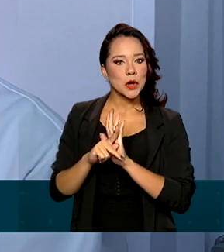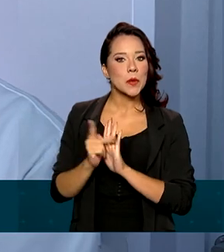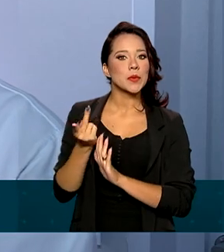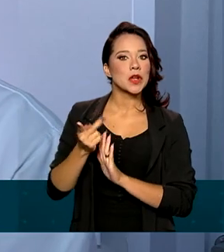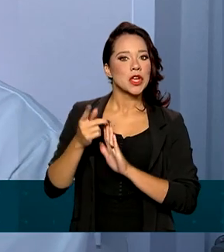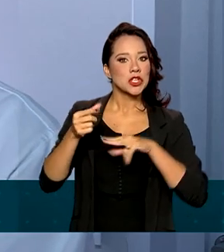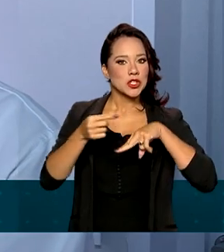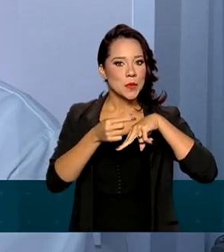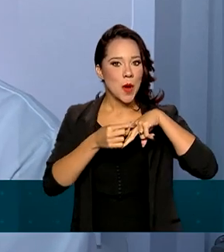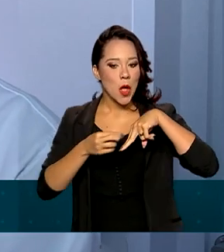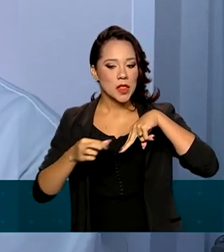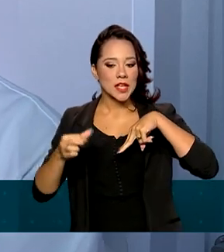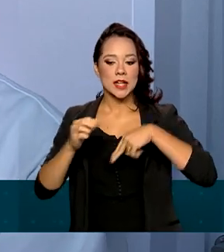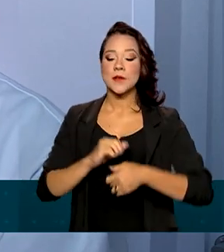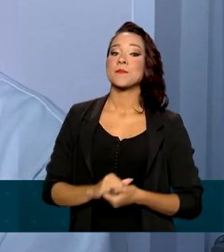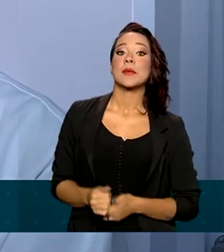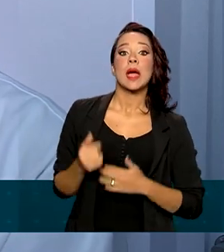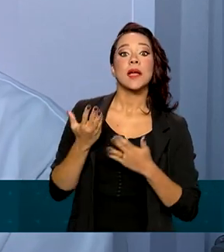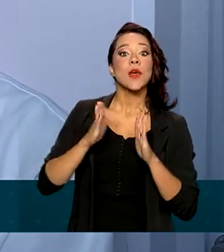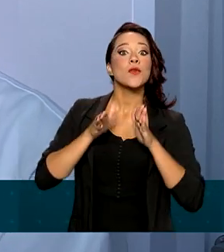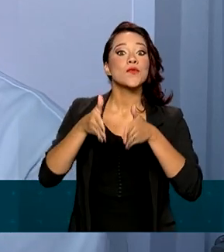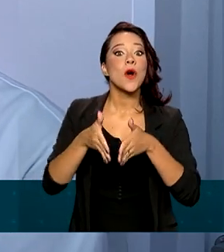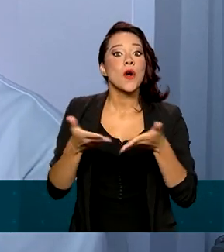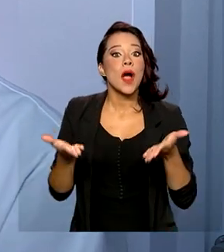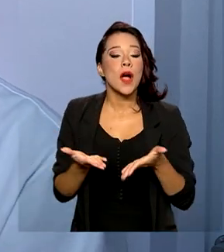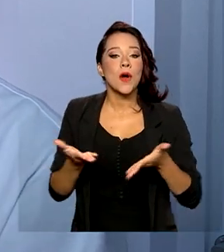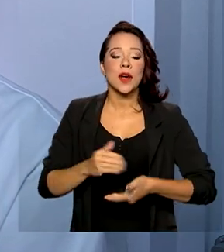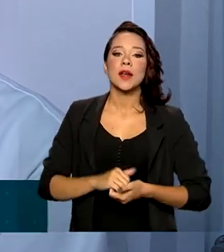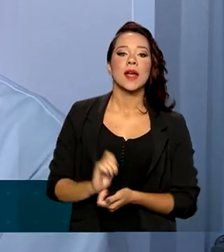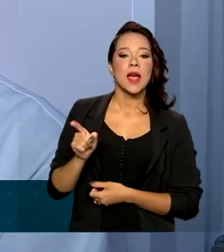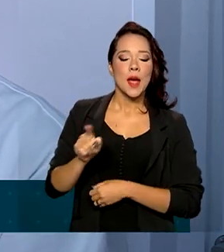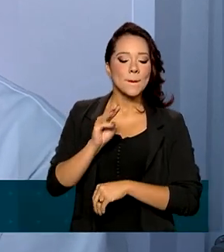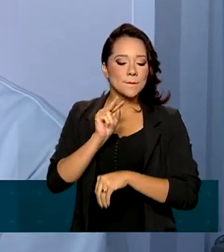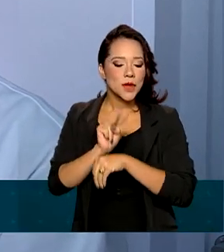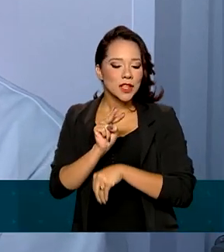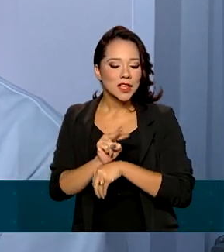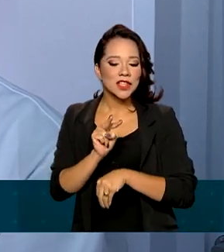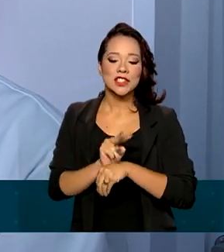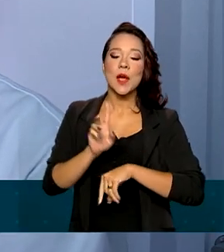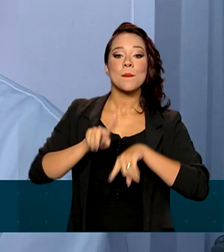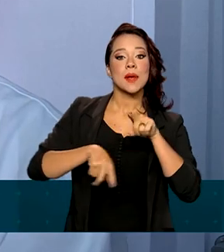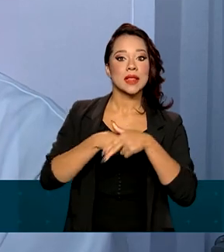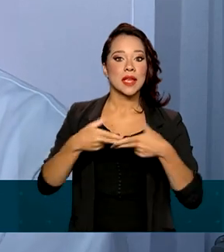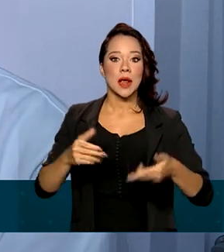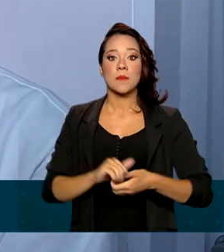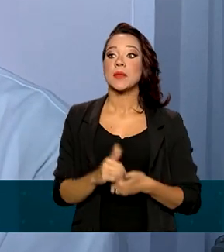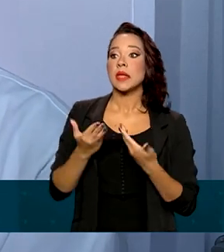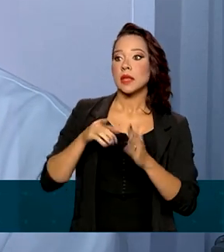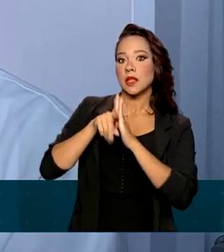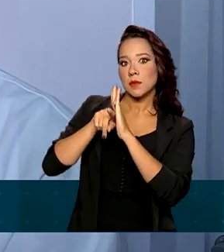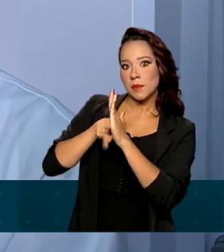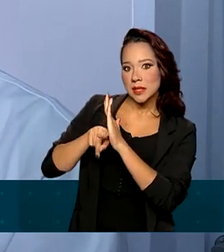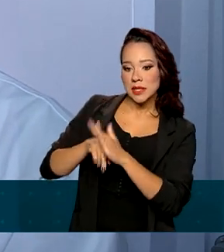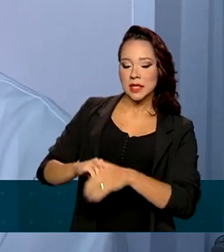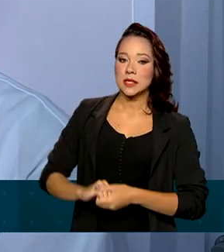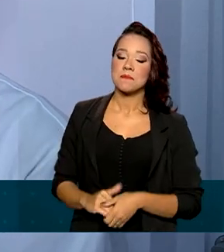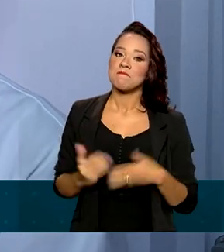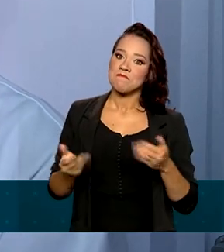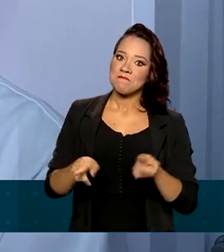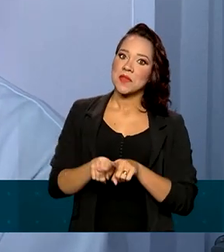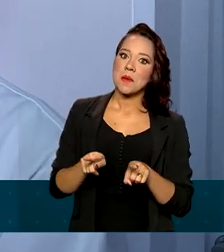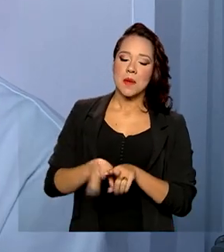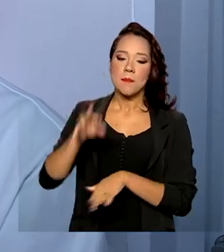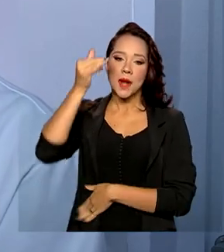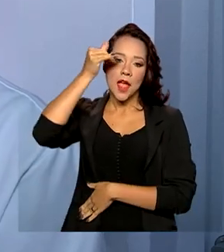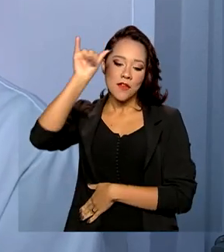de baunilha. Então, o nosso foco, como um banco genético, é guardar esses materiais, tanto para pesquisa, quanto também